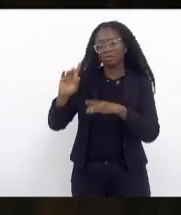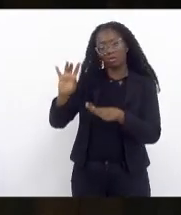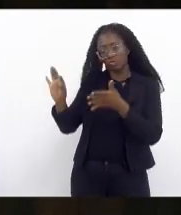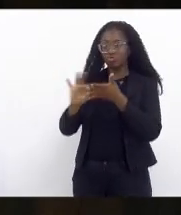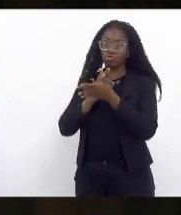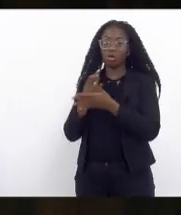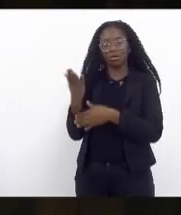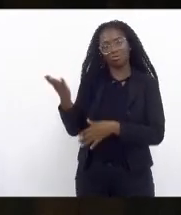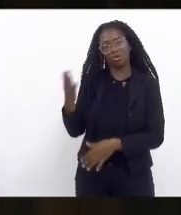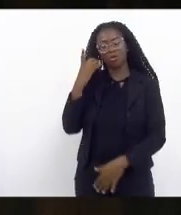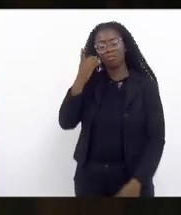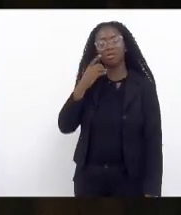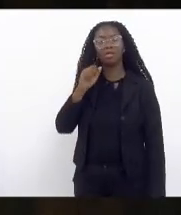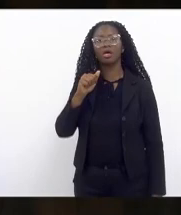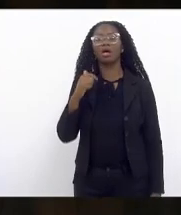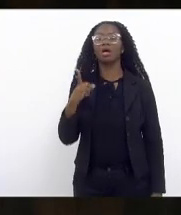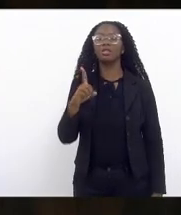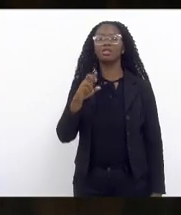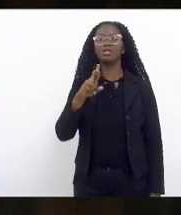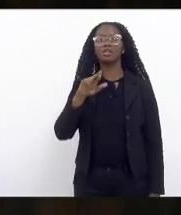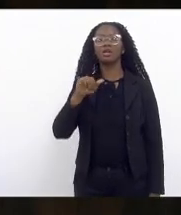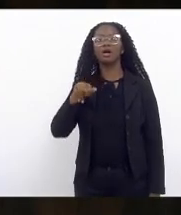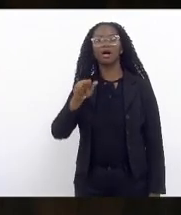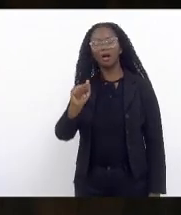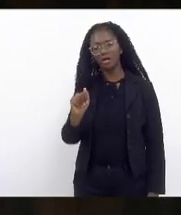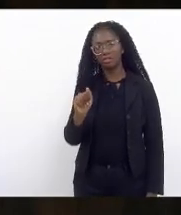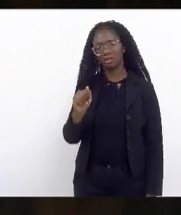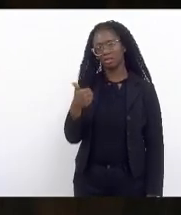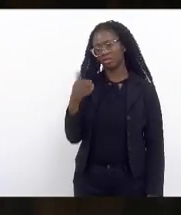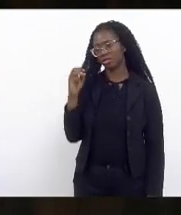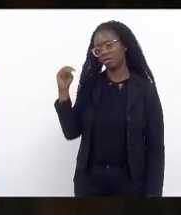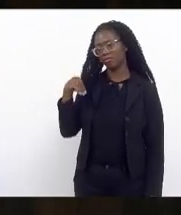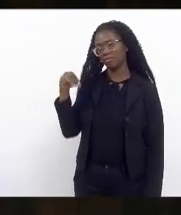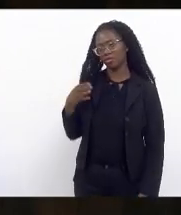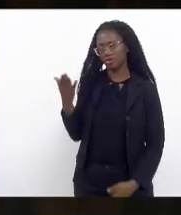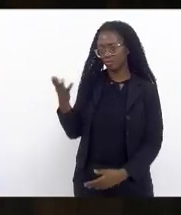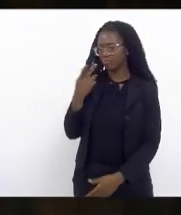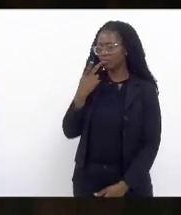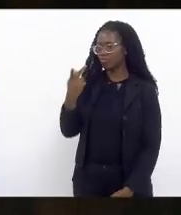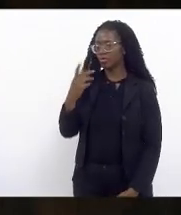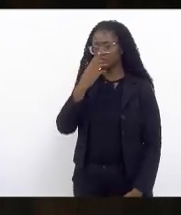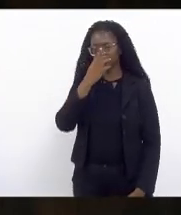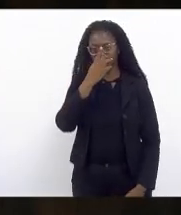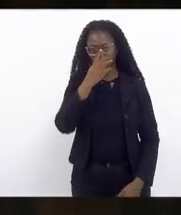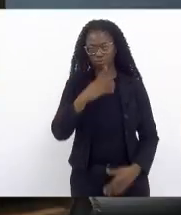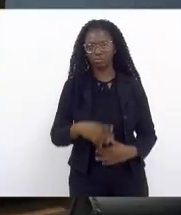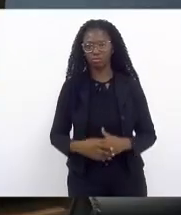deputada Adriana Baltazar vossa excelência dispõe de 10 minutos para sua manifestação